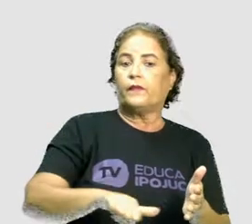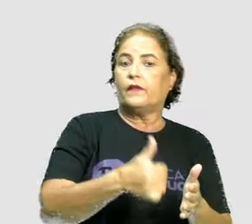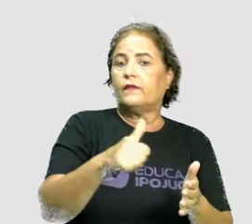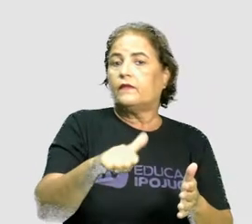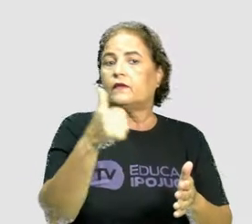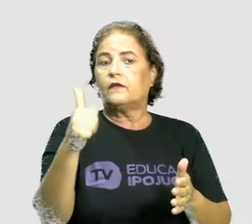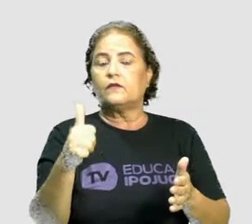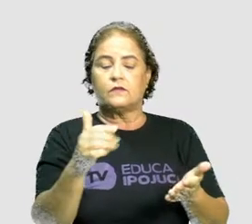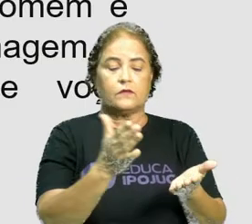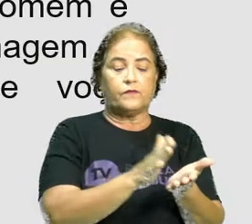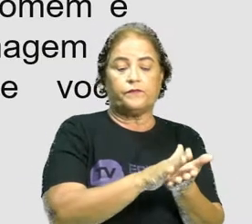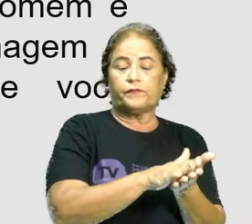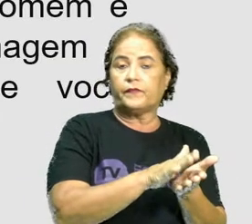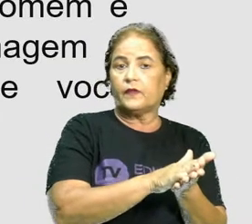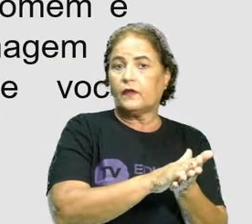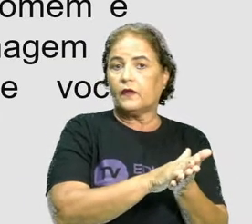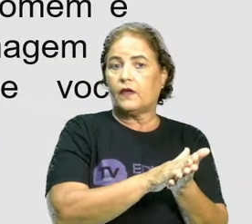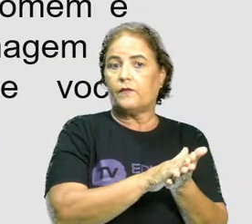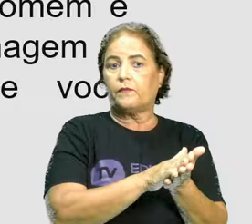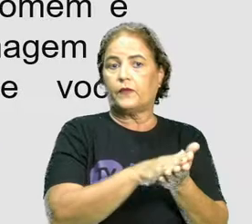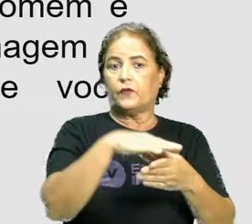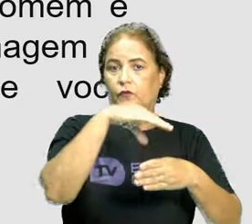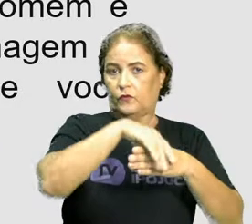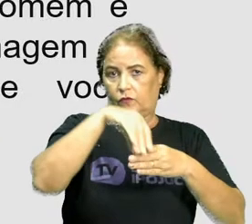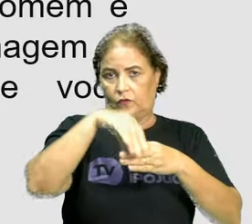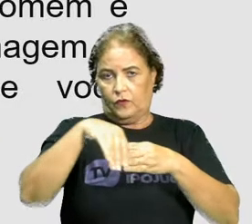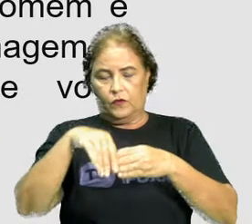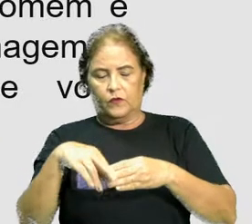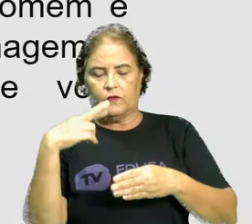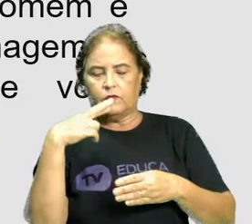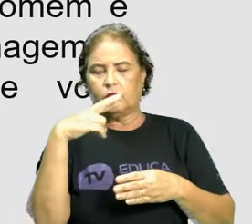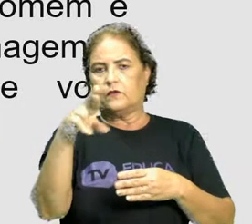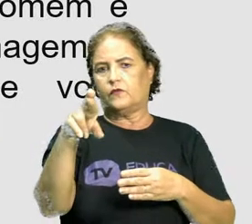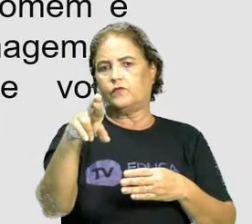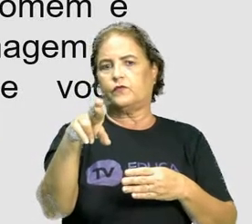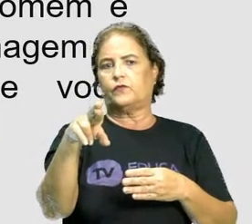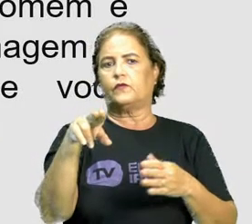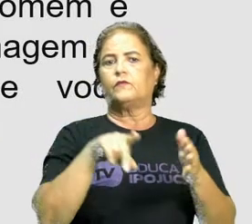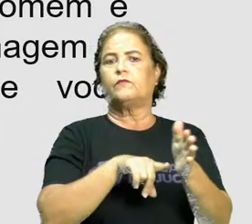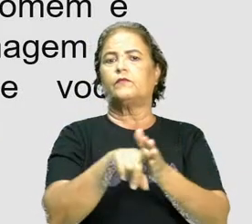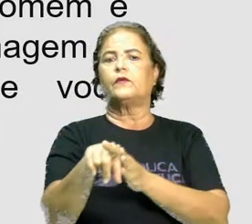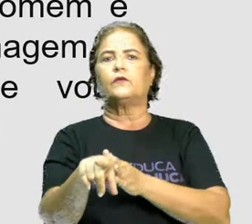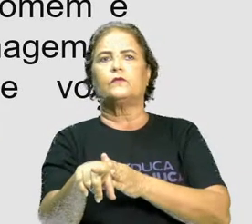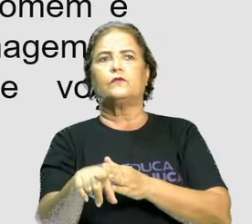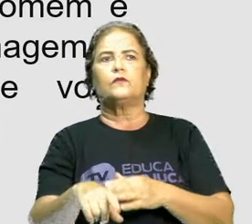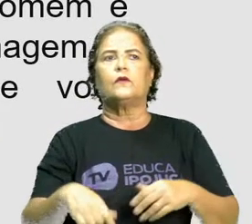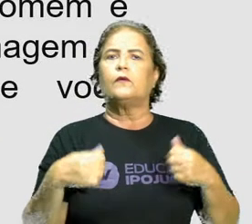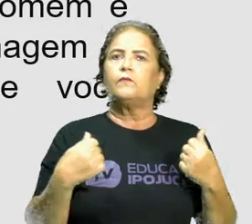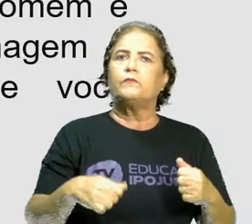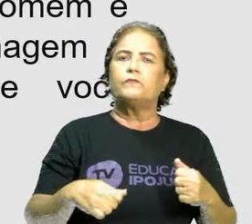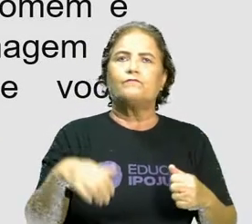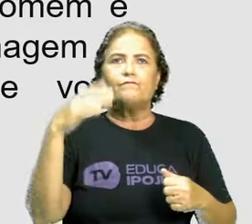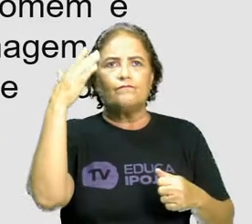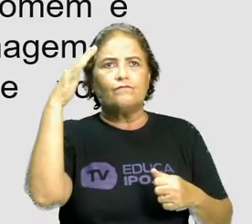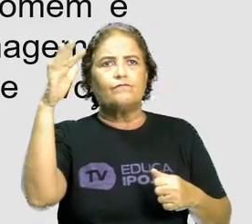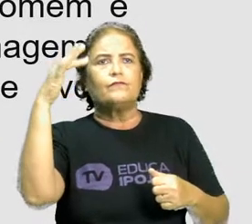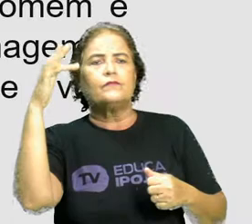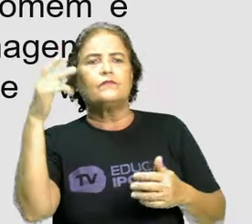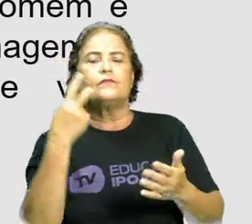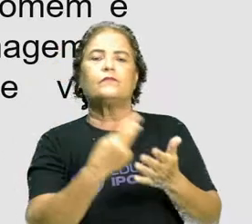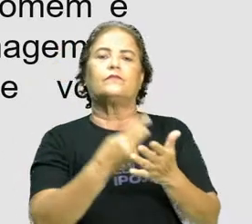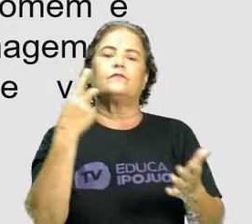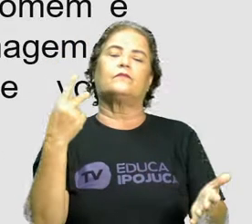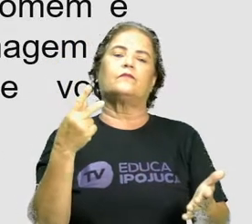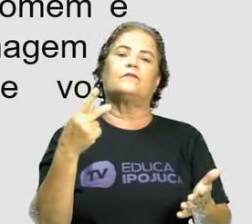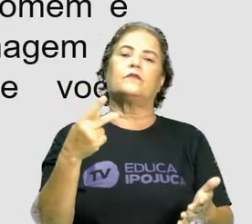e, na sequência, iriam responder a pergunta. É possível imaginar o que aconteceu entre o homem